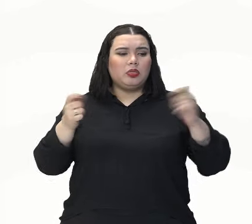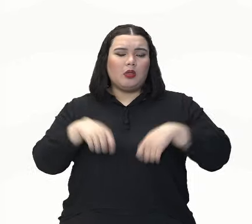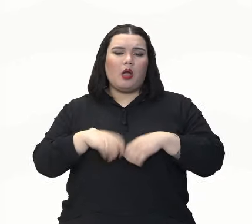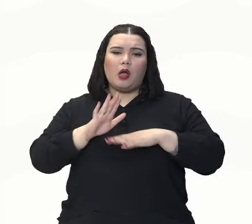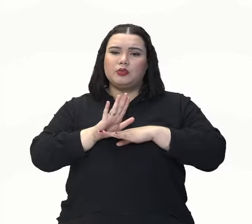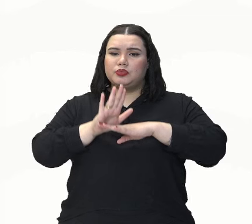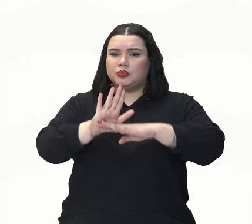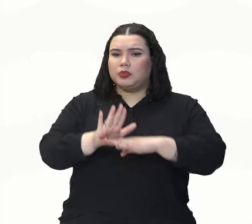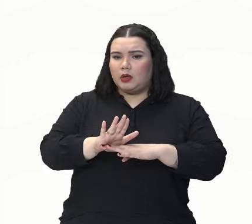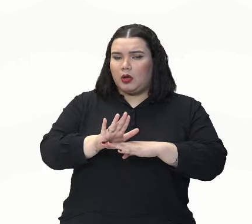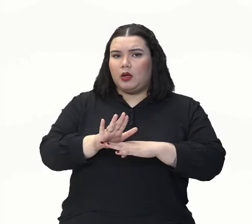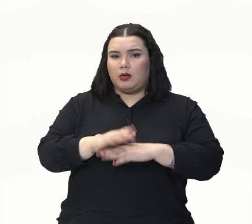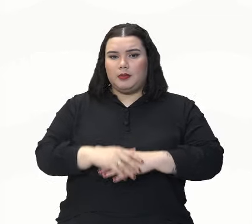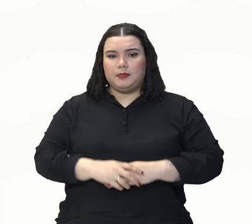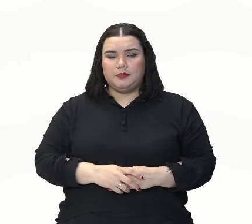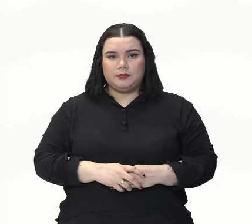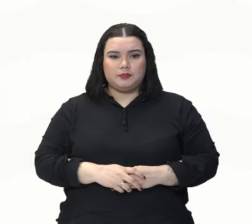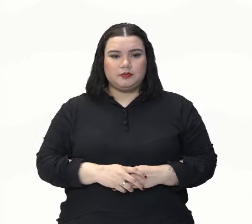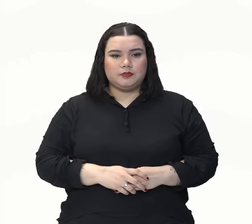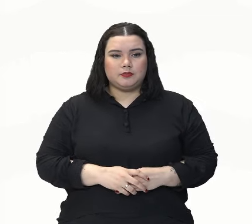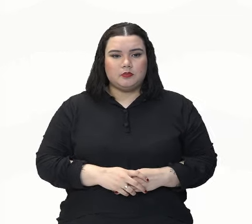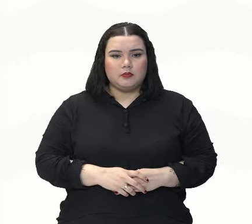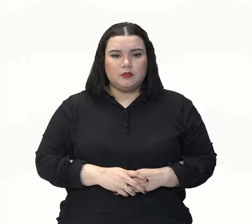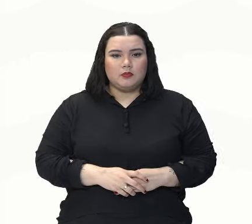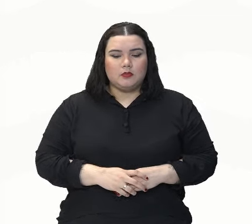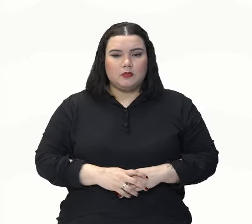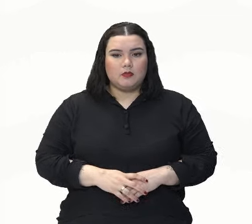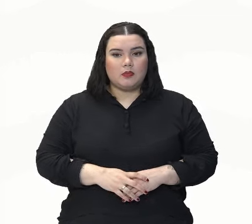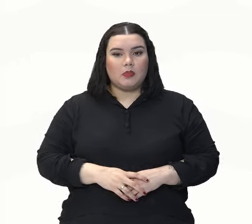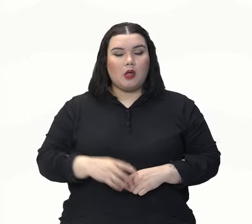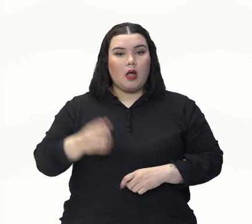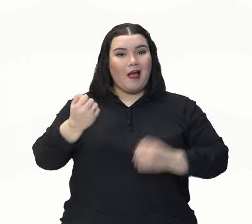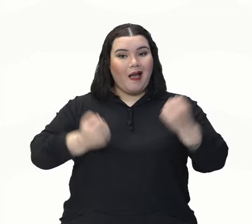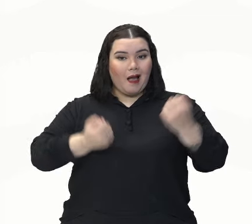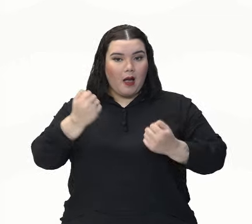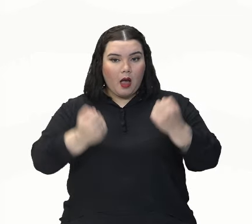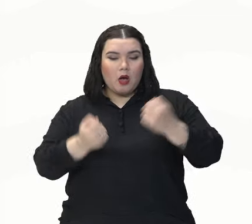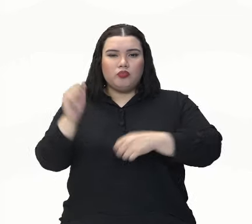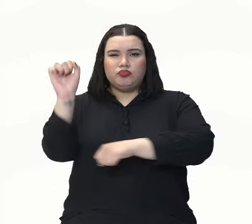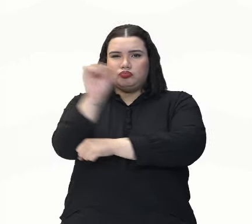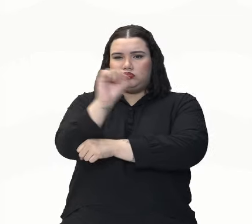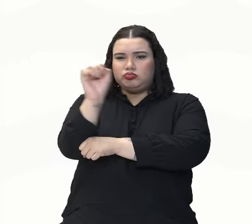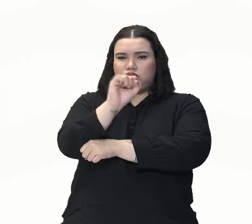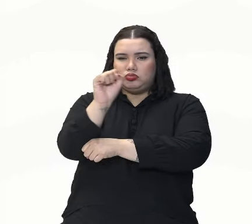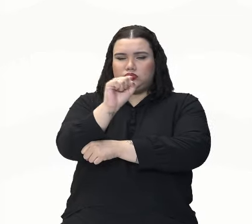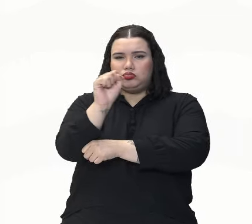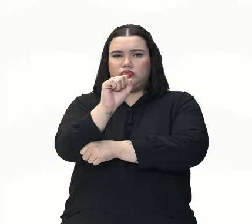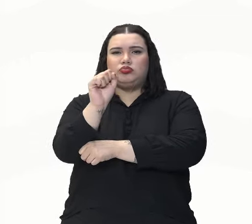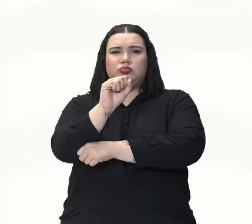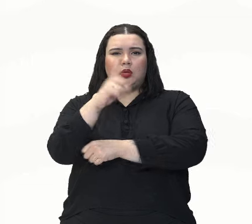a camiseta. Dirigimos carros. Dirijo o carro,